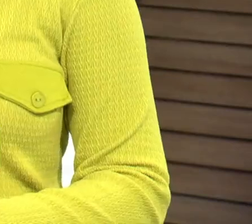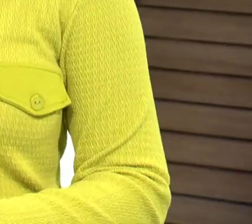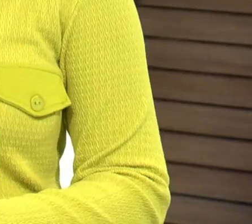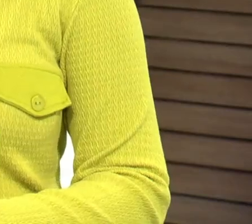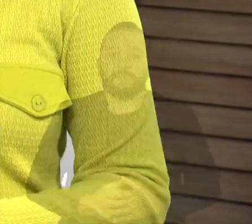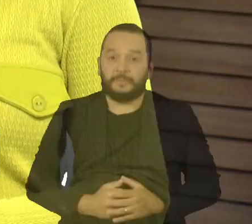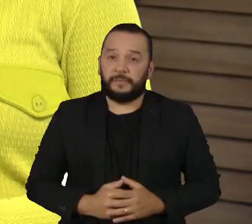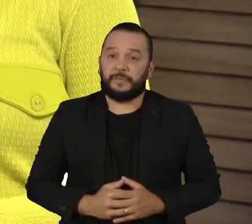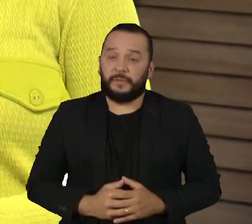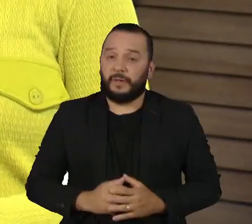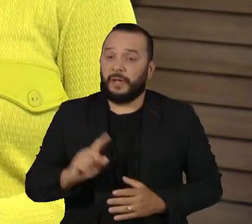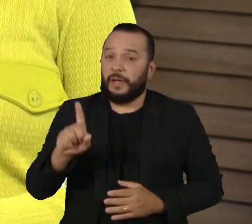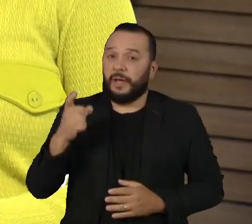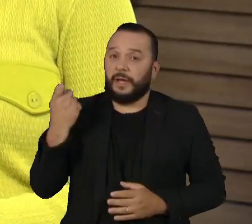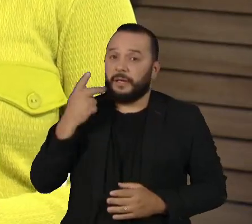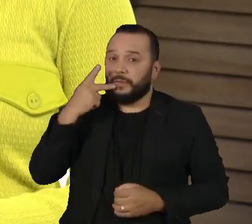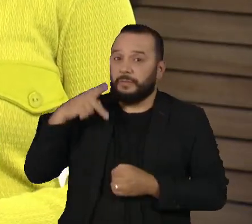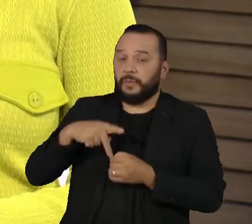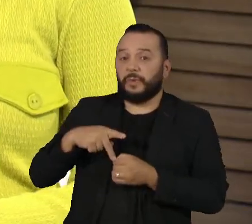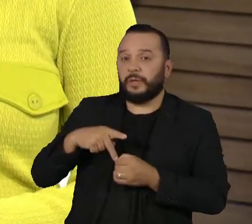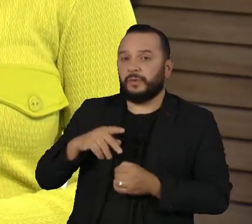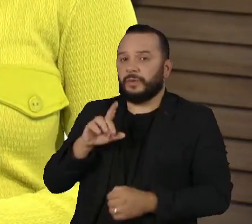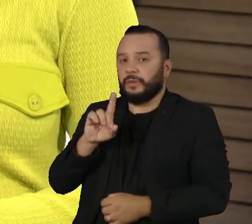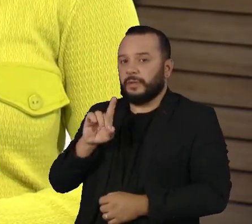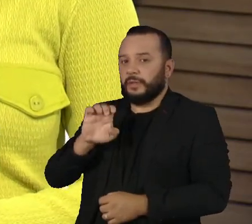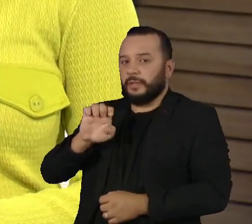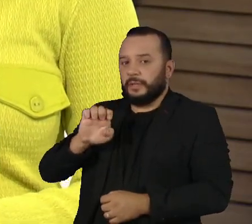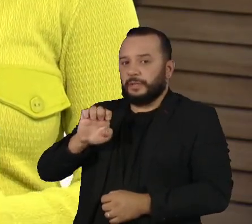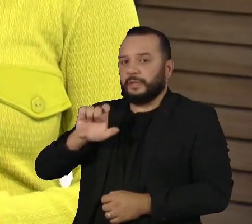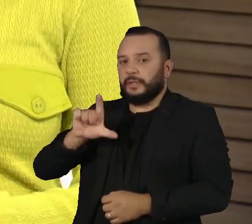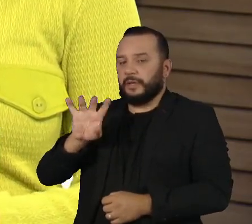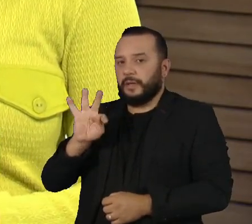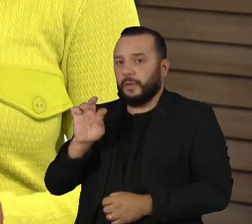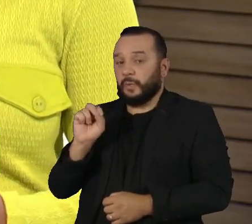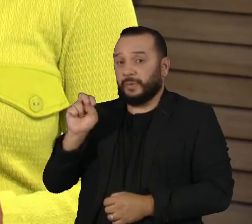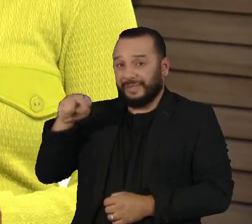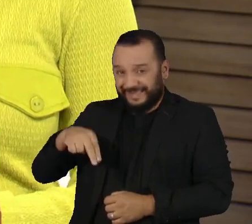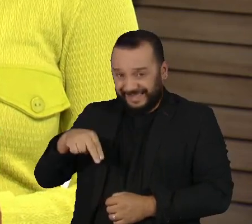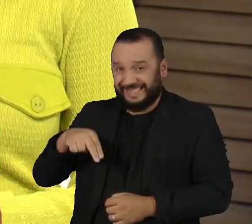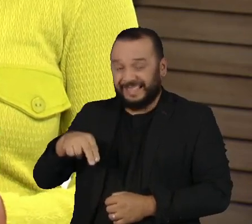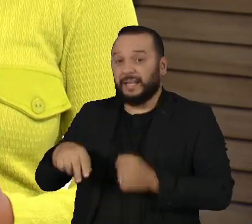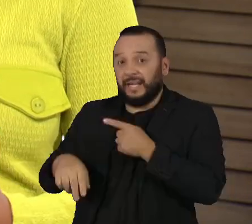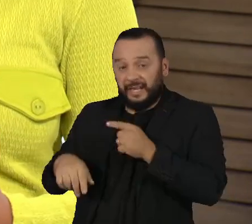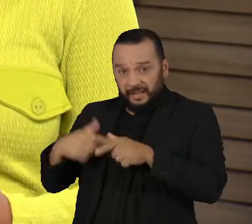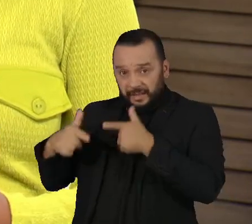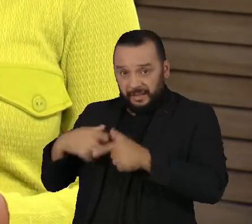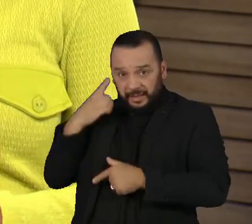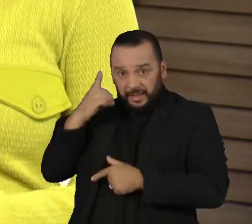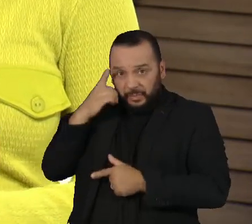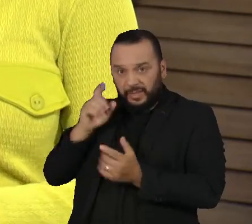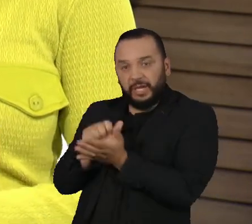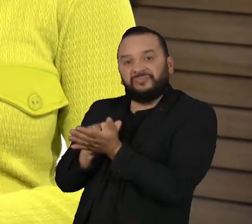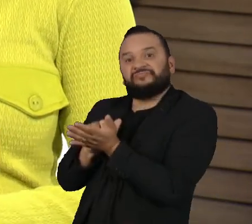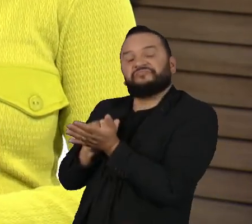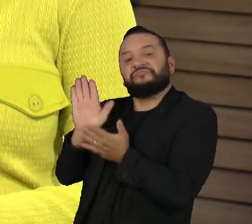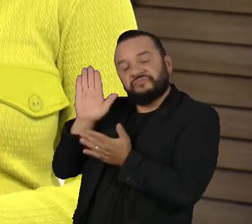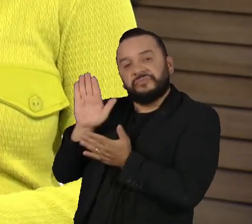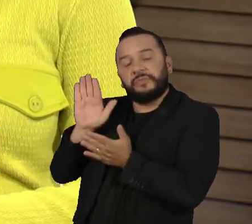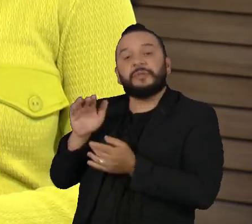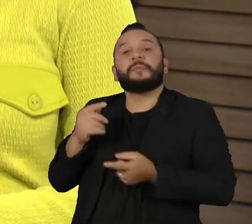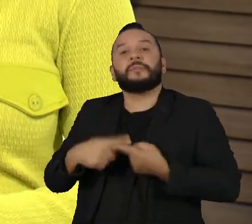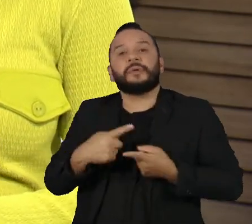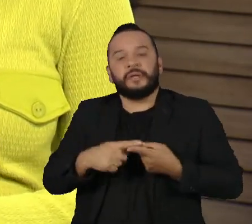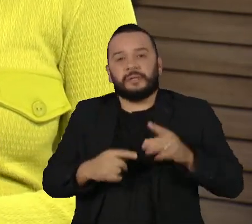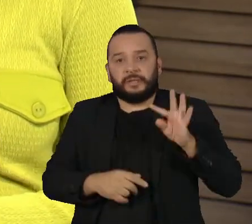O ex-procurador da República, Deltan Dallagnol, teve o mandato de deputado federal cassado pelo Tribunal Superior